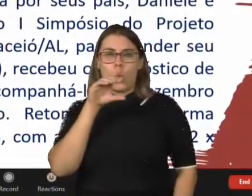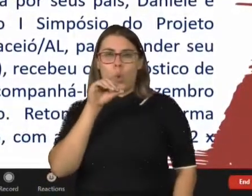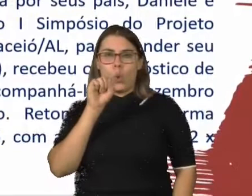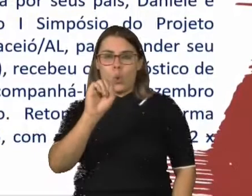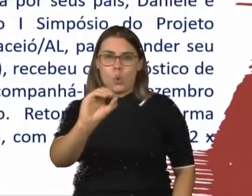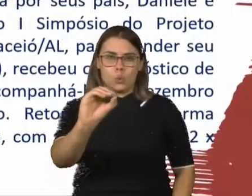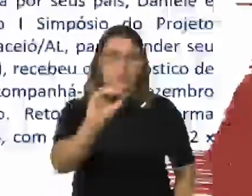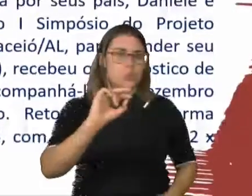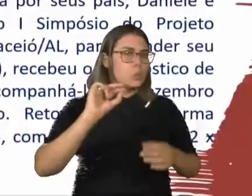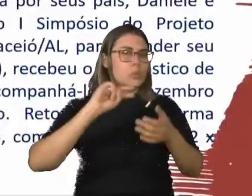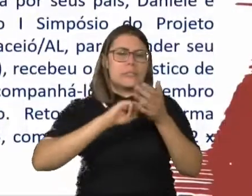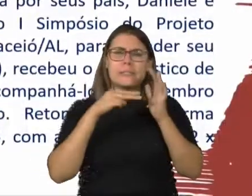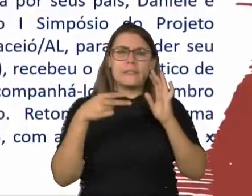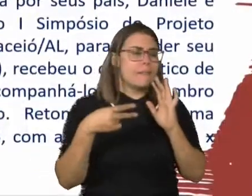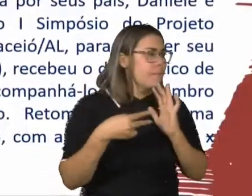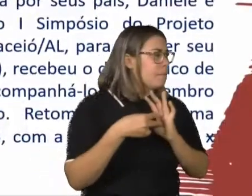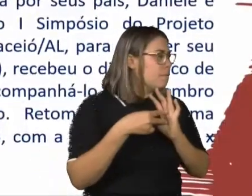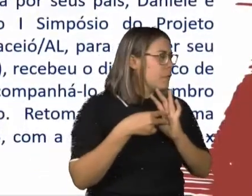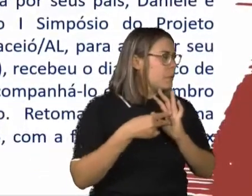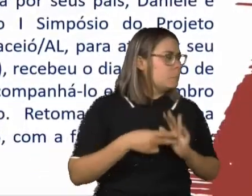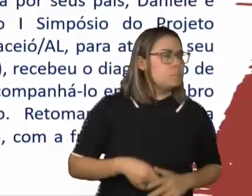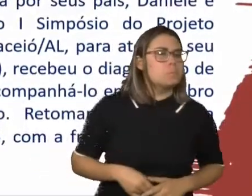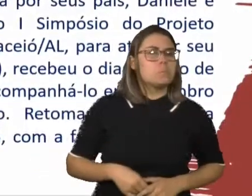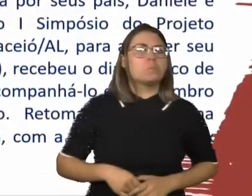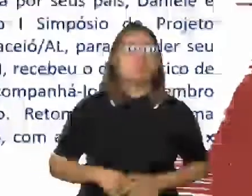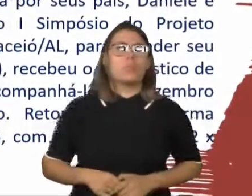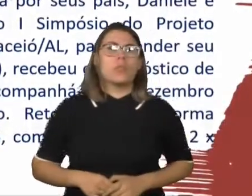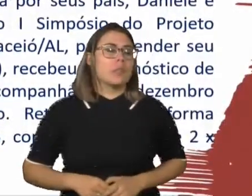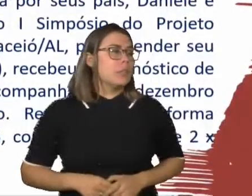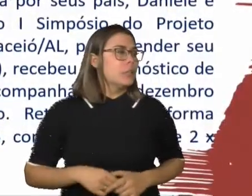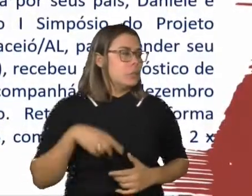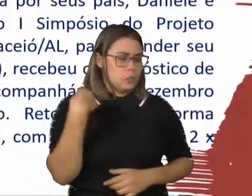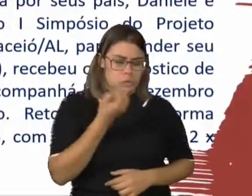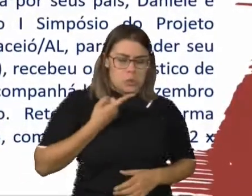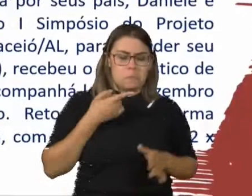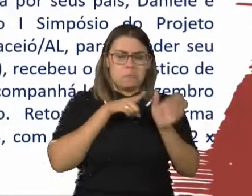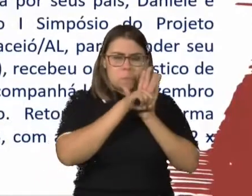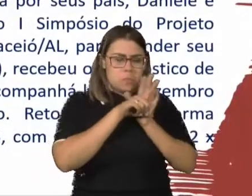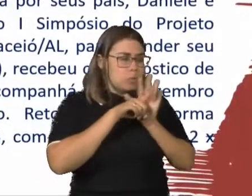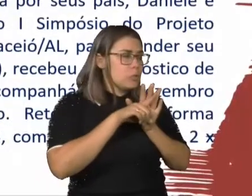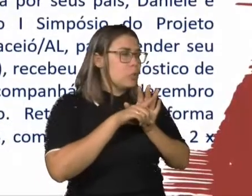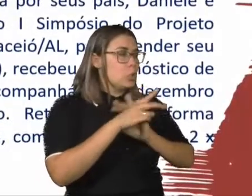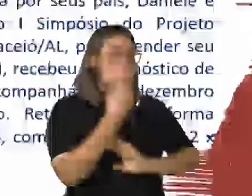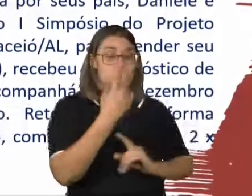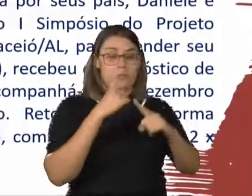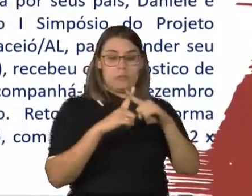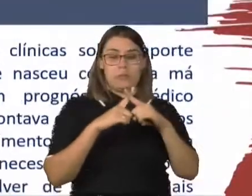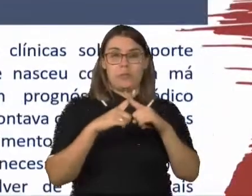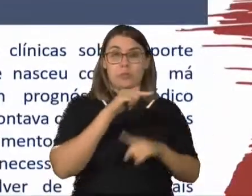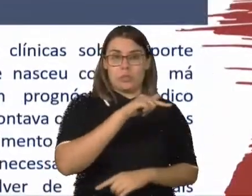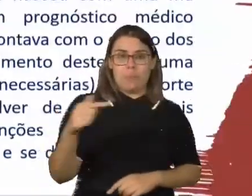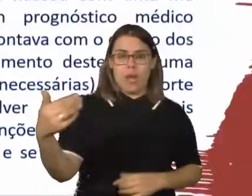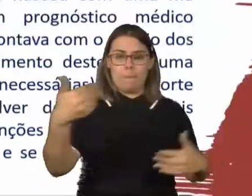interrupção. E nós retomamos de forma sistemática o atendimento em abril de 2015, com a frequência de duas vezes por semana. Dessa forma,